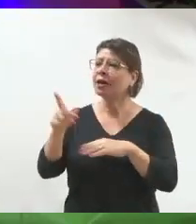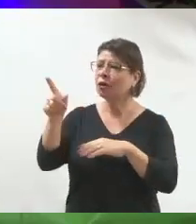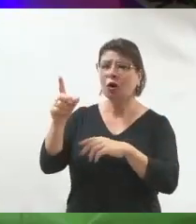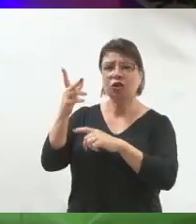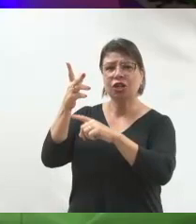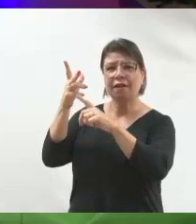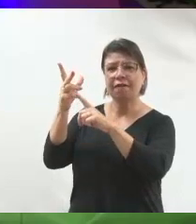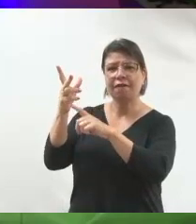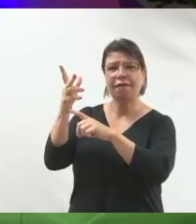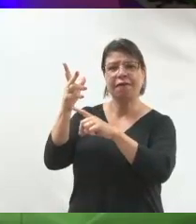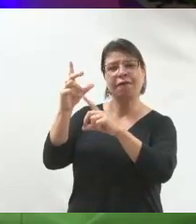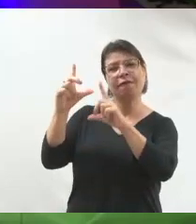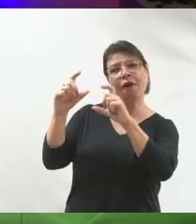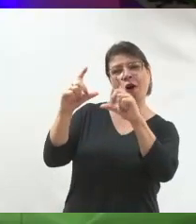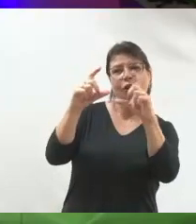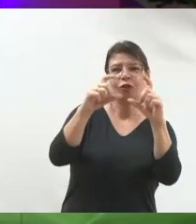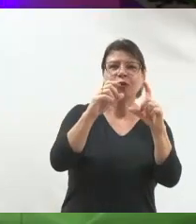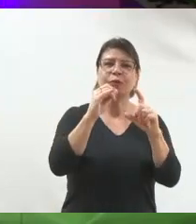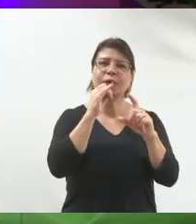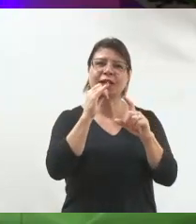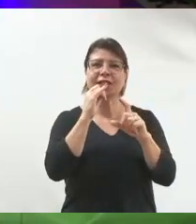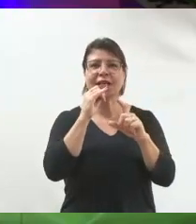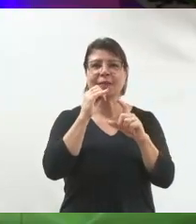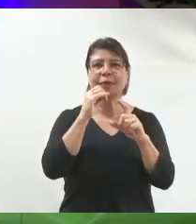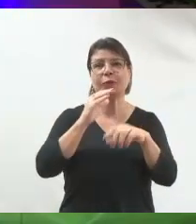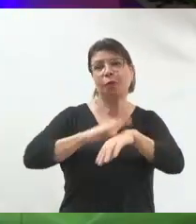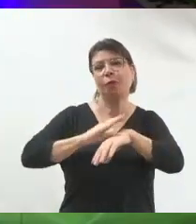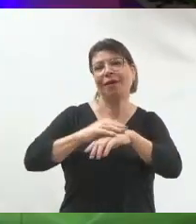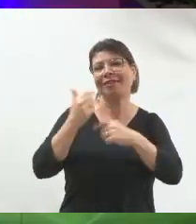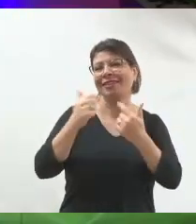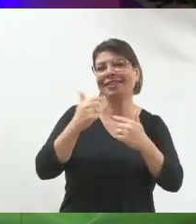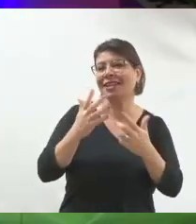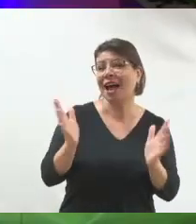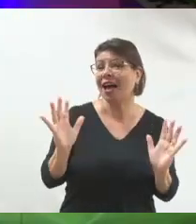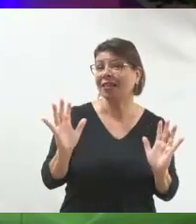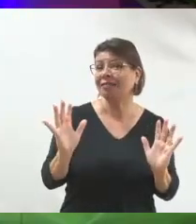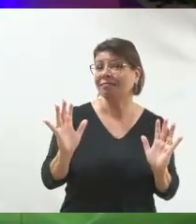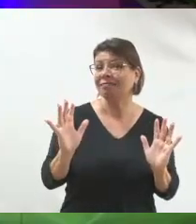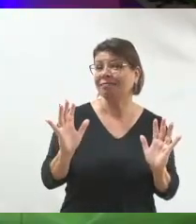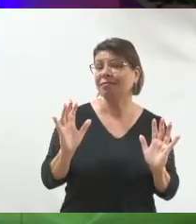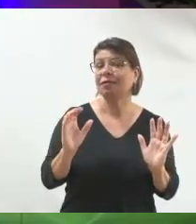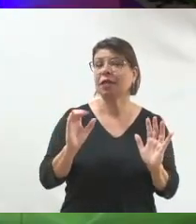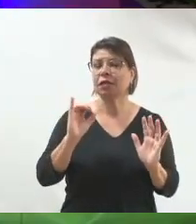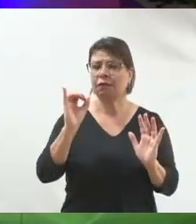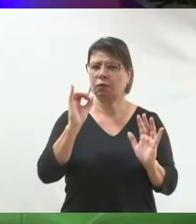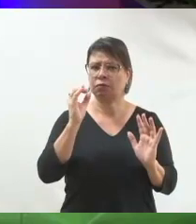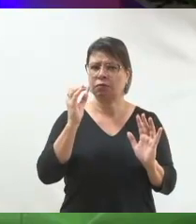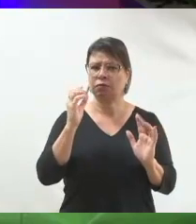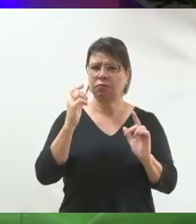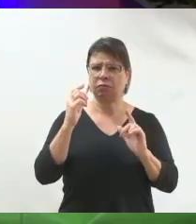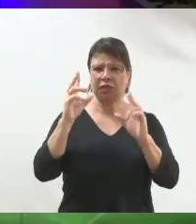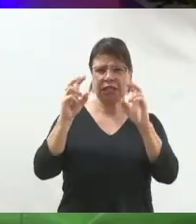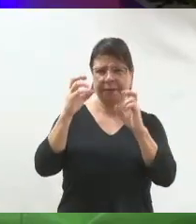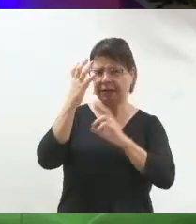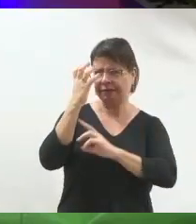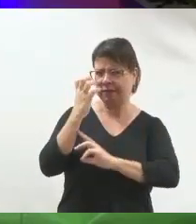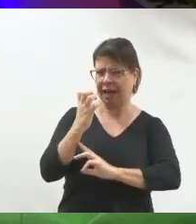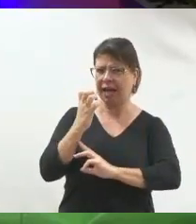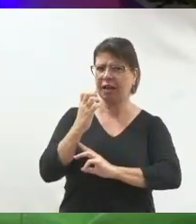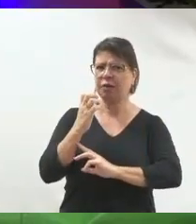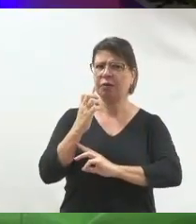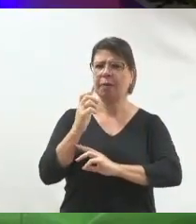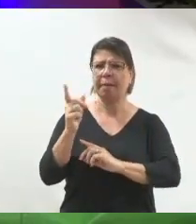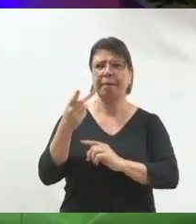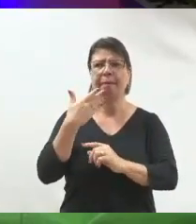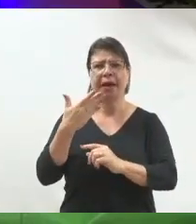foto na hora de uma risada, se for um tema que permite uma risada, é claro. Se for um tema sério, pede para tirar uma foto você apertando a mão de